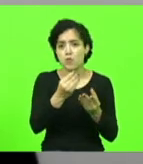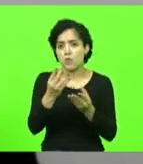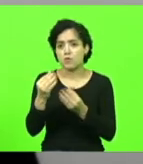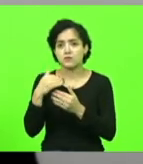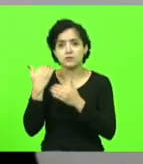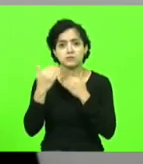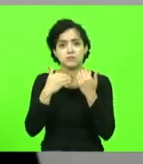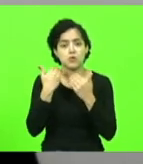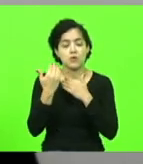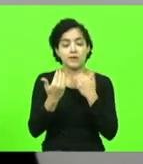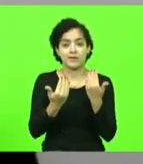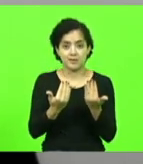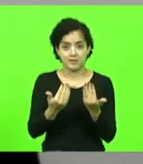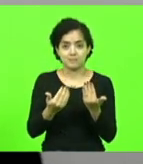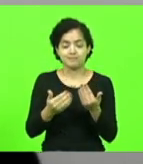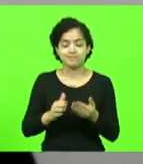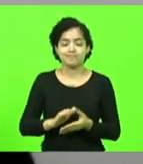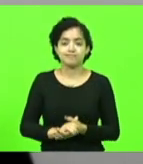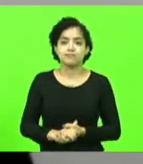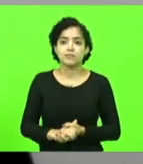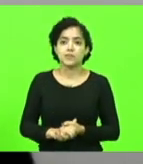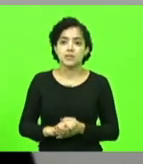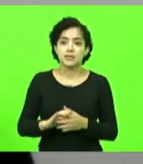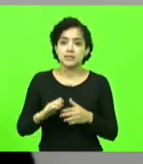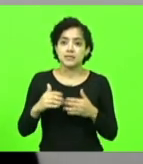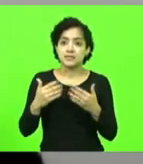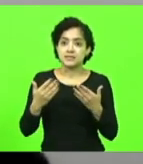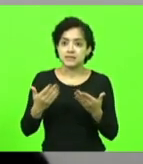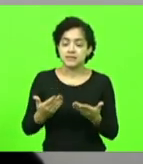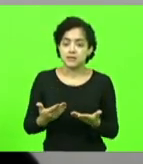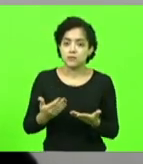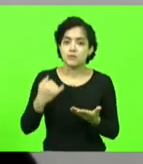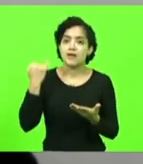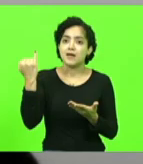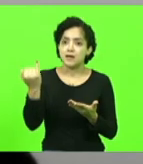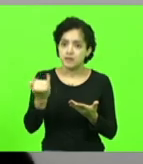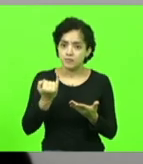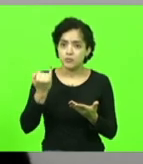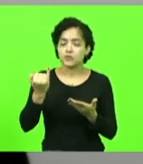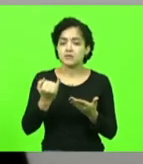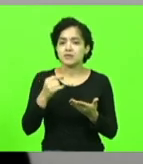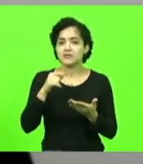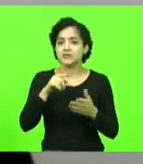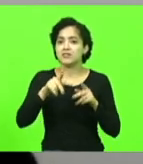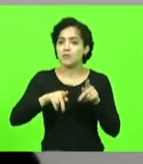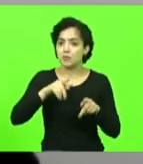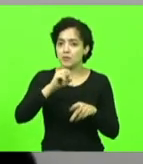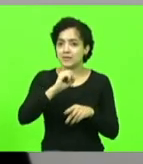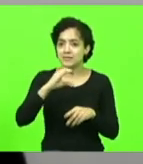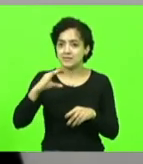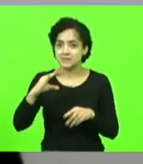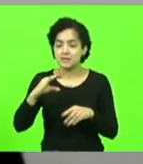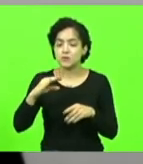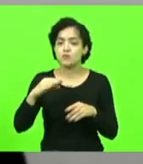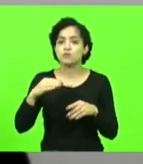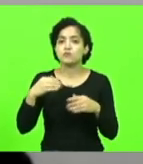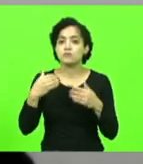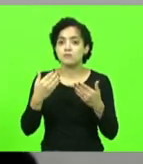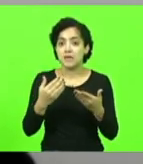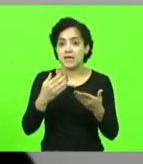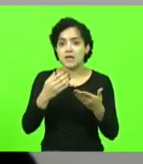consequências muito grandes. Portanto, é de suma importância que a população catarinense tenha cada vez mais